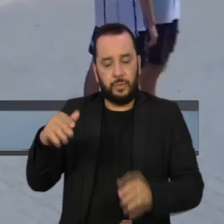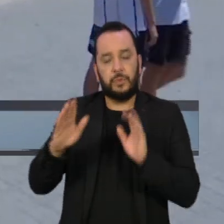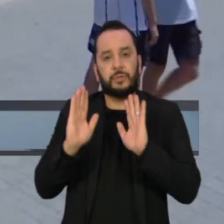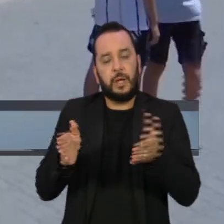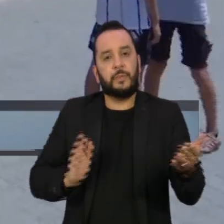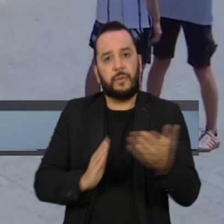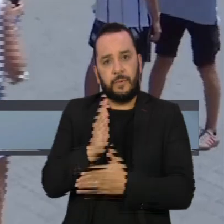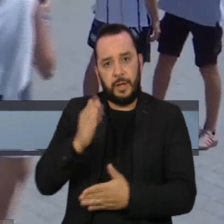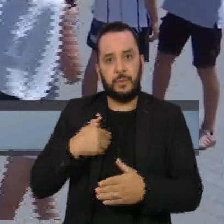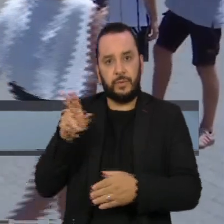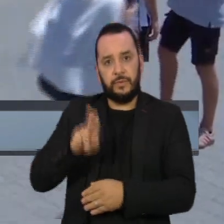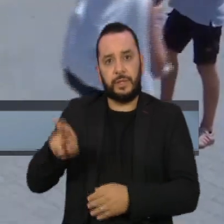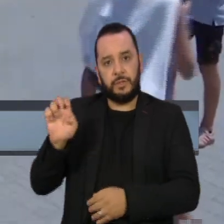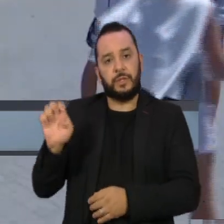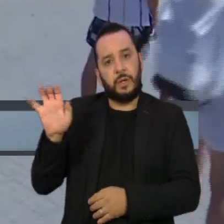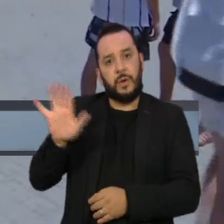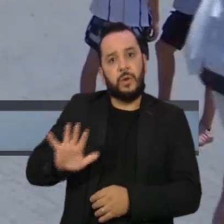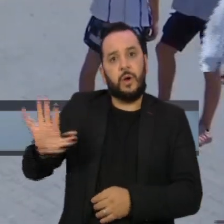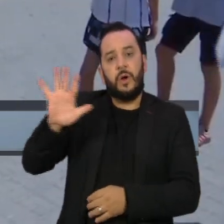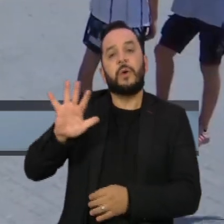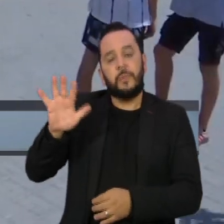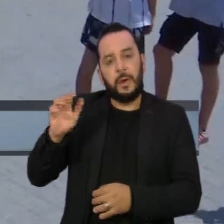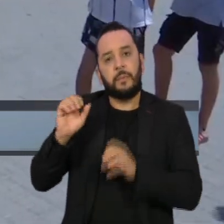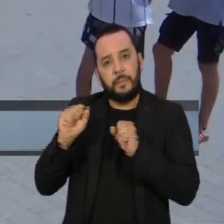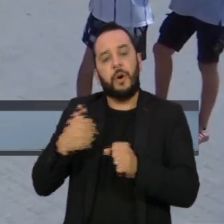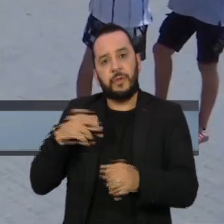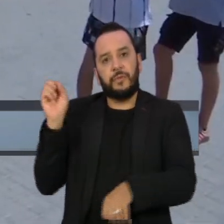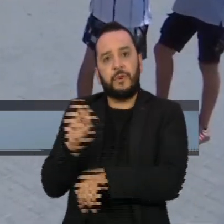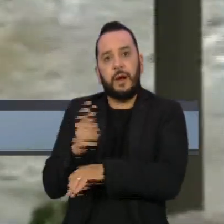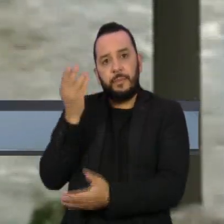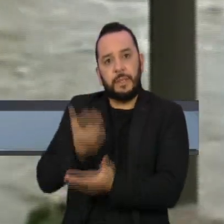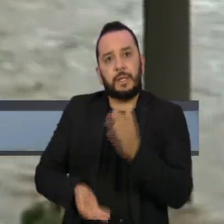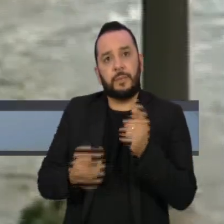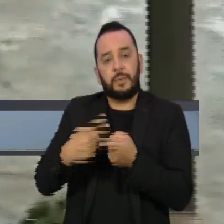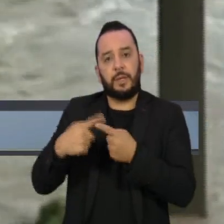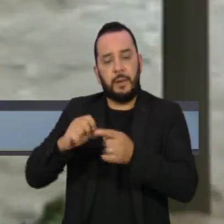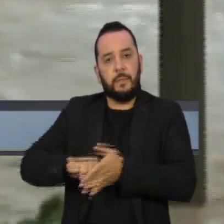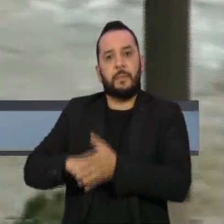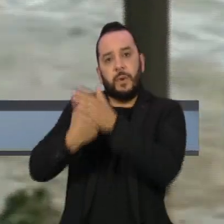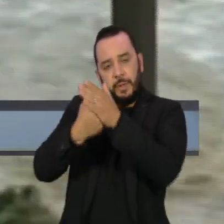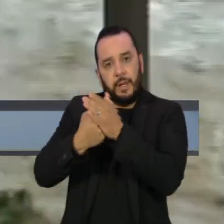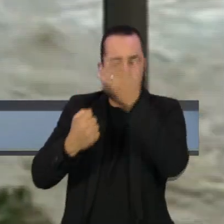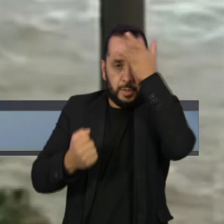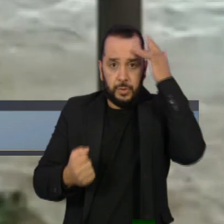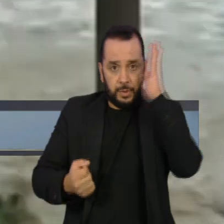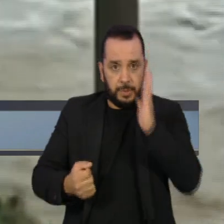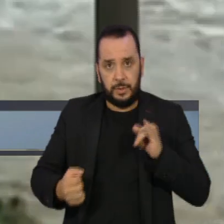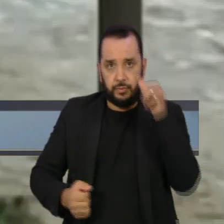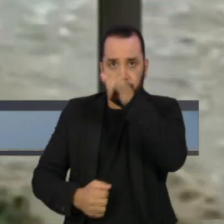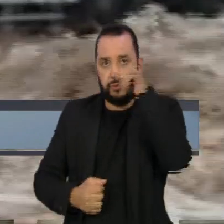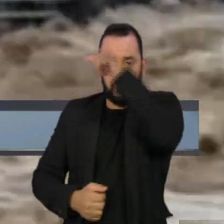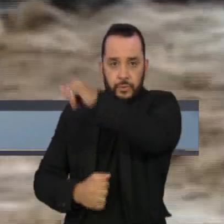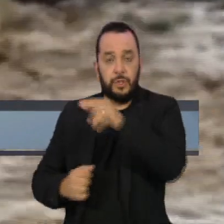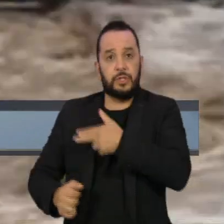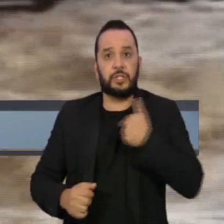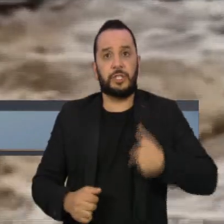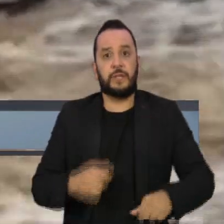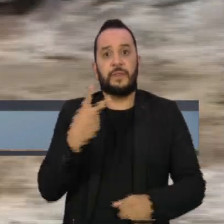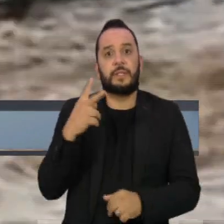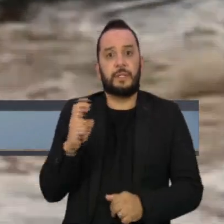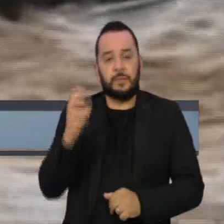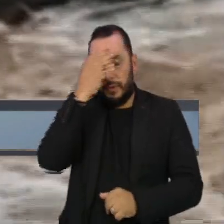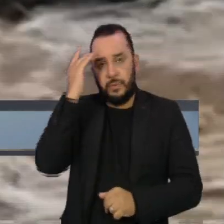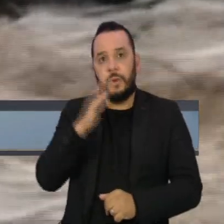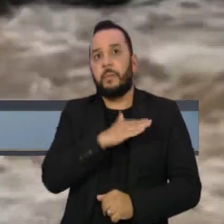podem perder a vaga por causa das restrições a viajantes do Brasil. Na China, sobe para 25 o número de mortos por causa da